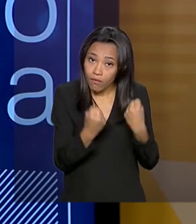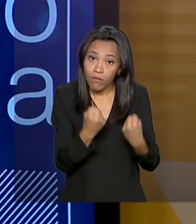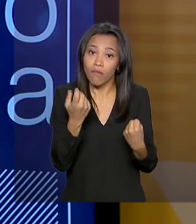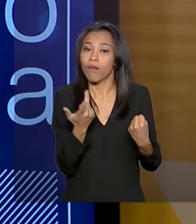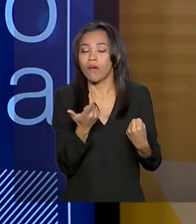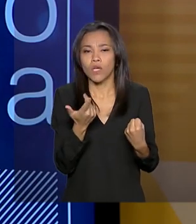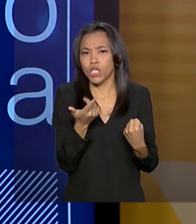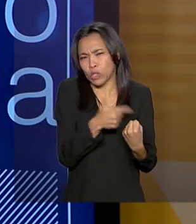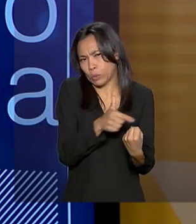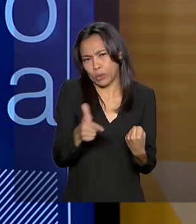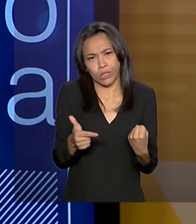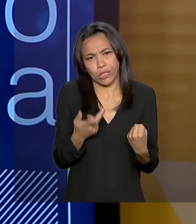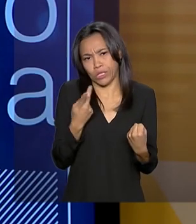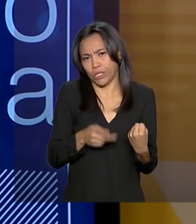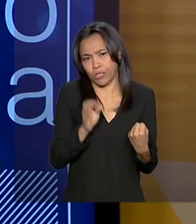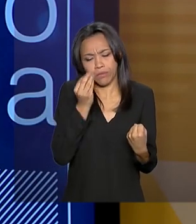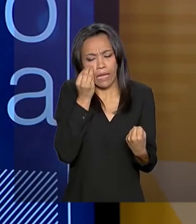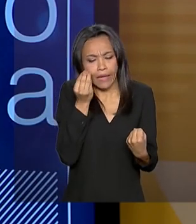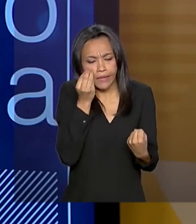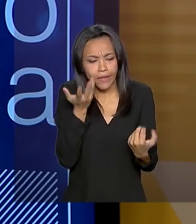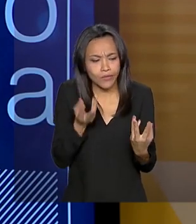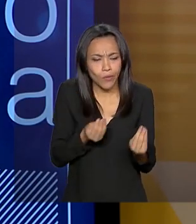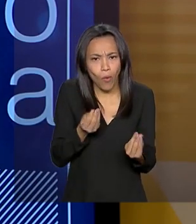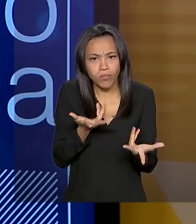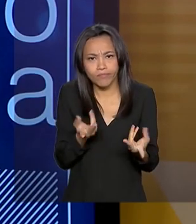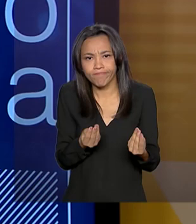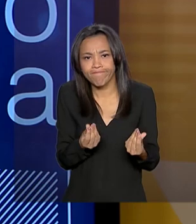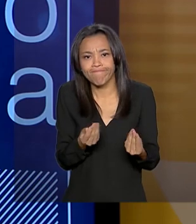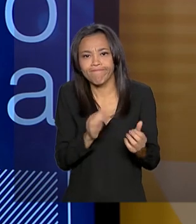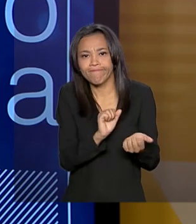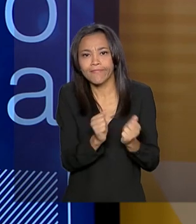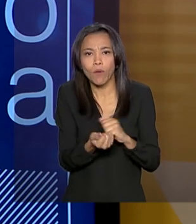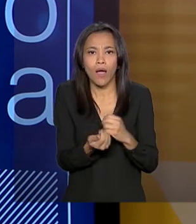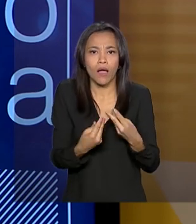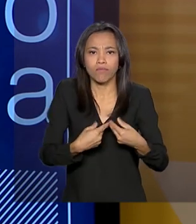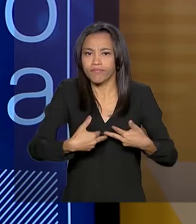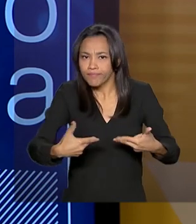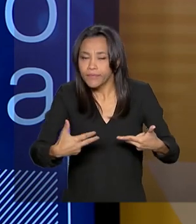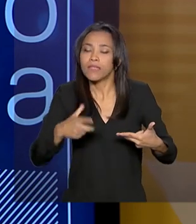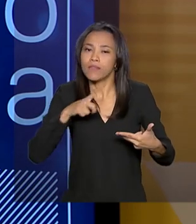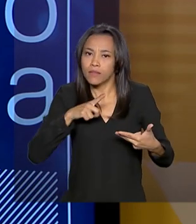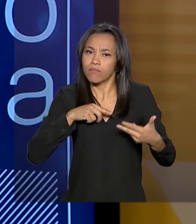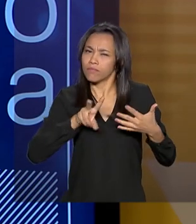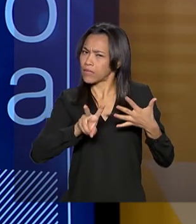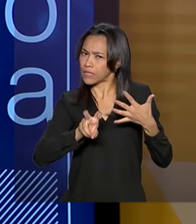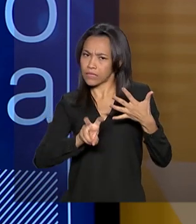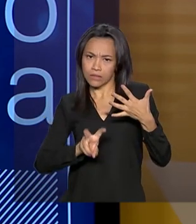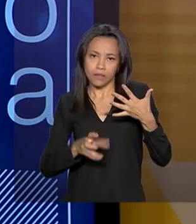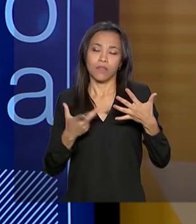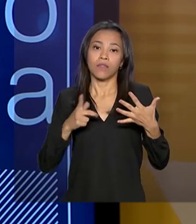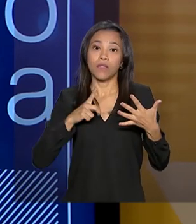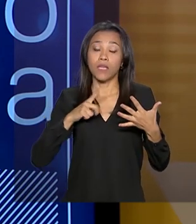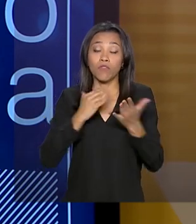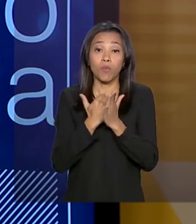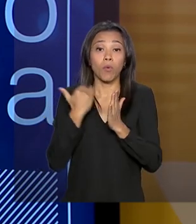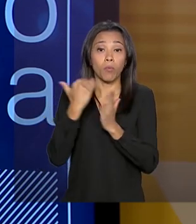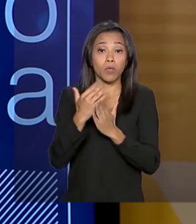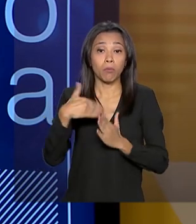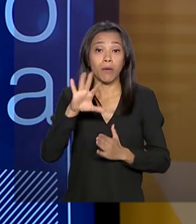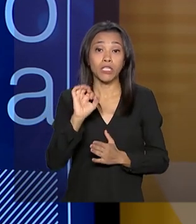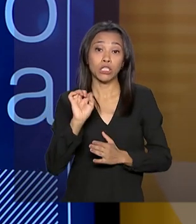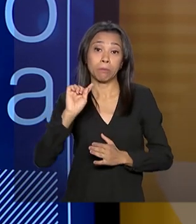para teste de adequação de veículos. Então, houve um aumento de mais de 1.000%